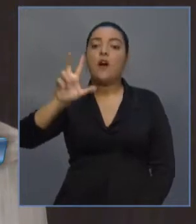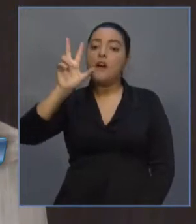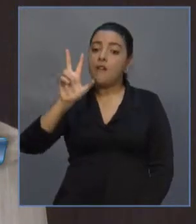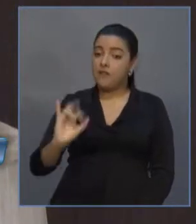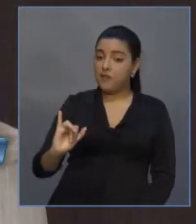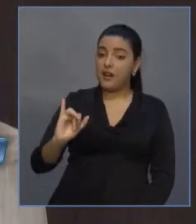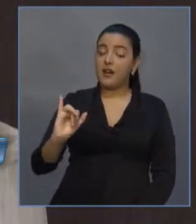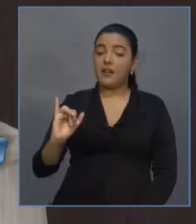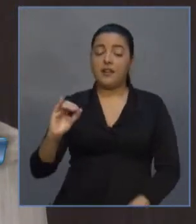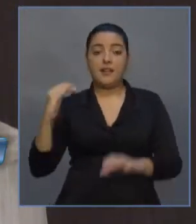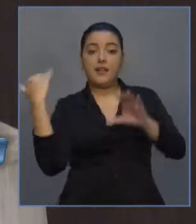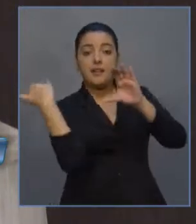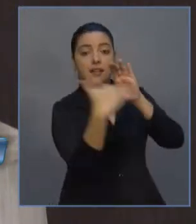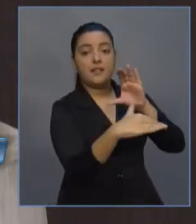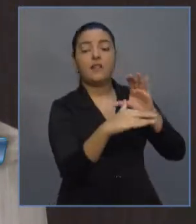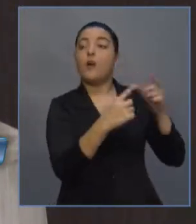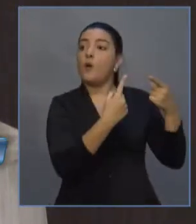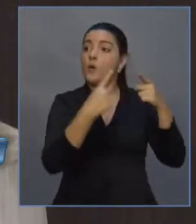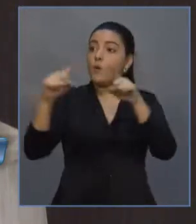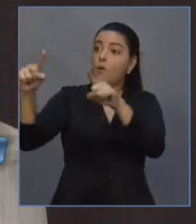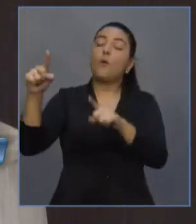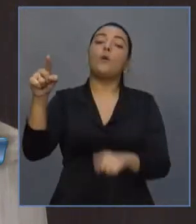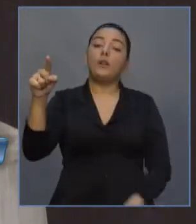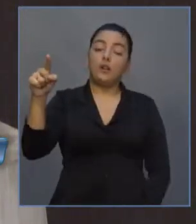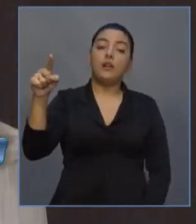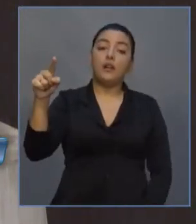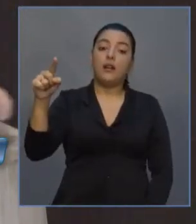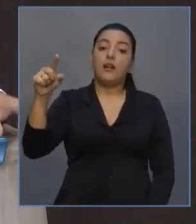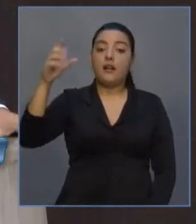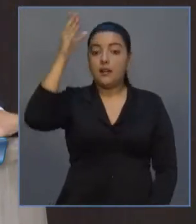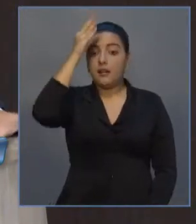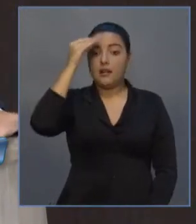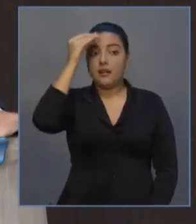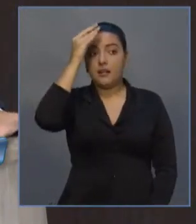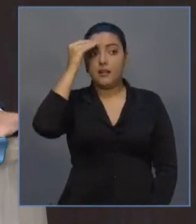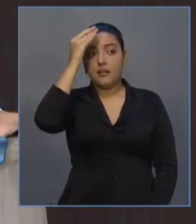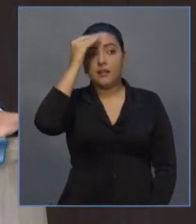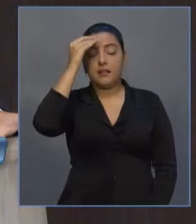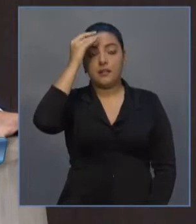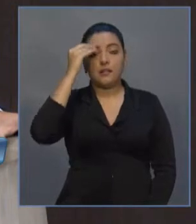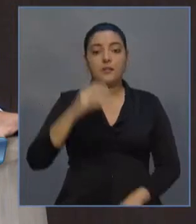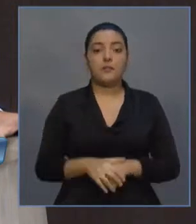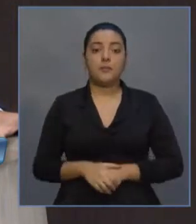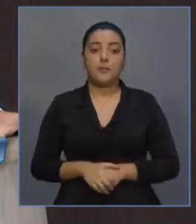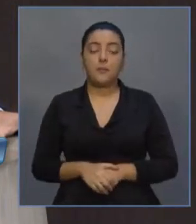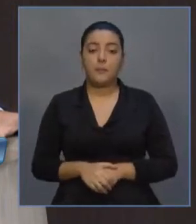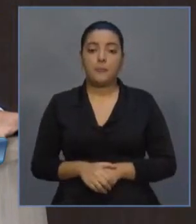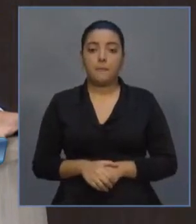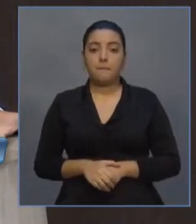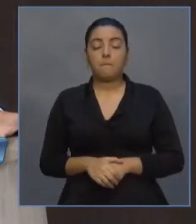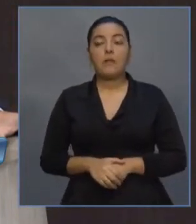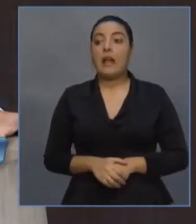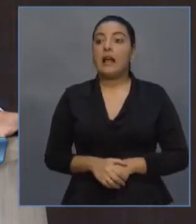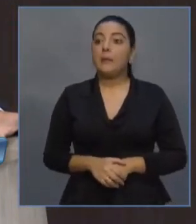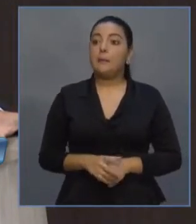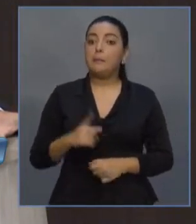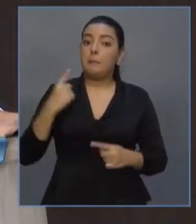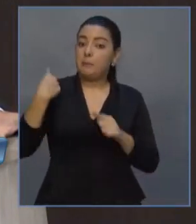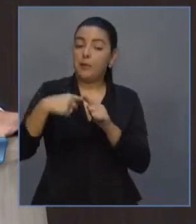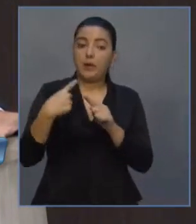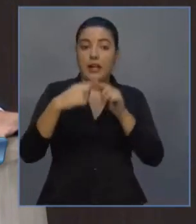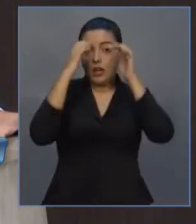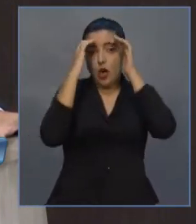representação contra o candidato Camilo Santana por descumprir